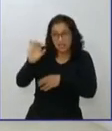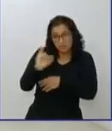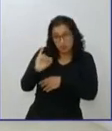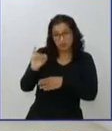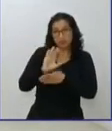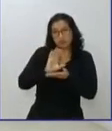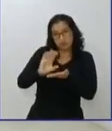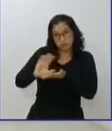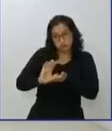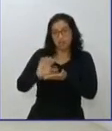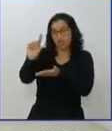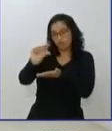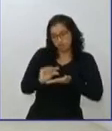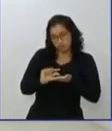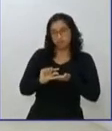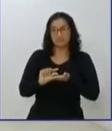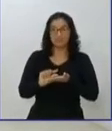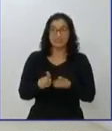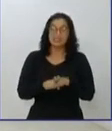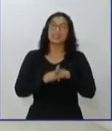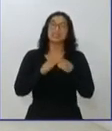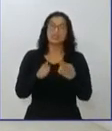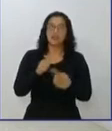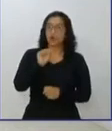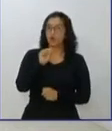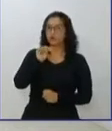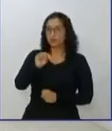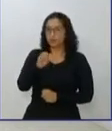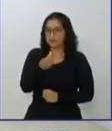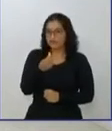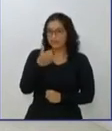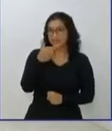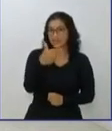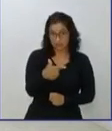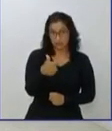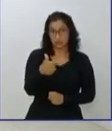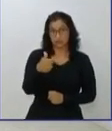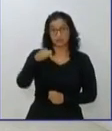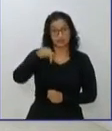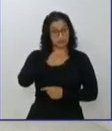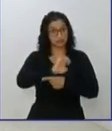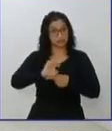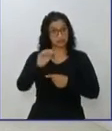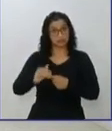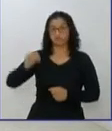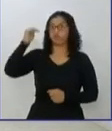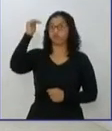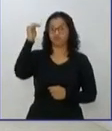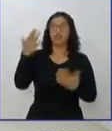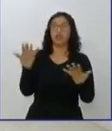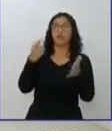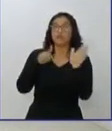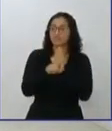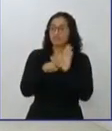lista, como o que mais cobre impostos. 8,62. Onde o senhor gostaria que estivesse Mato Grosso do Sul